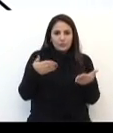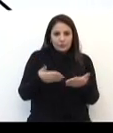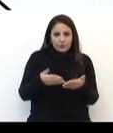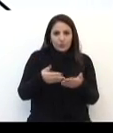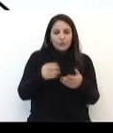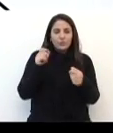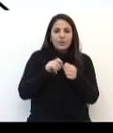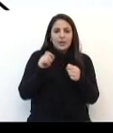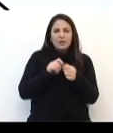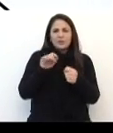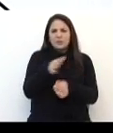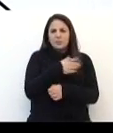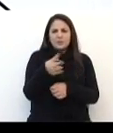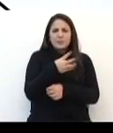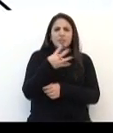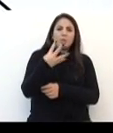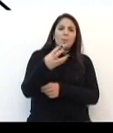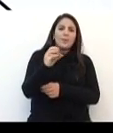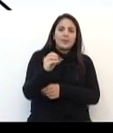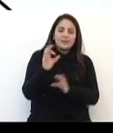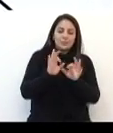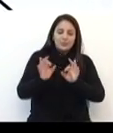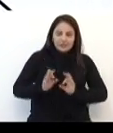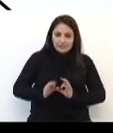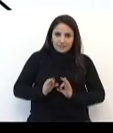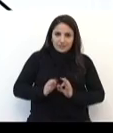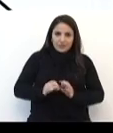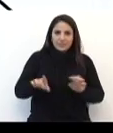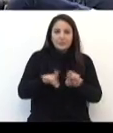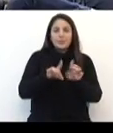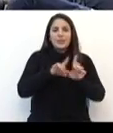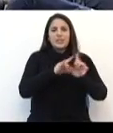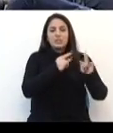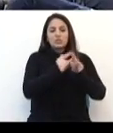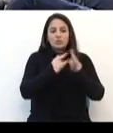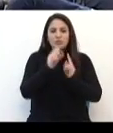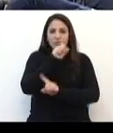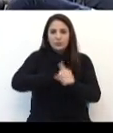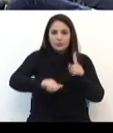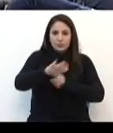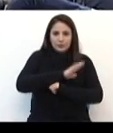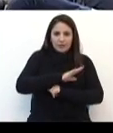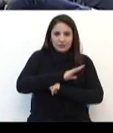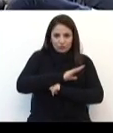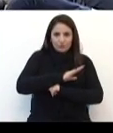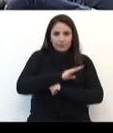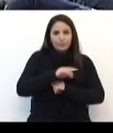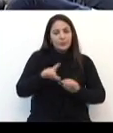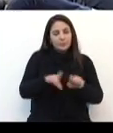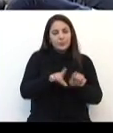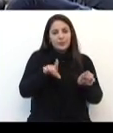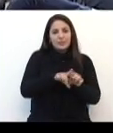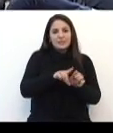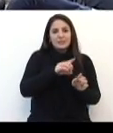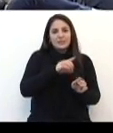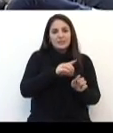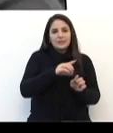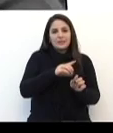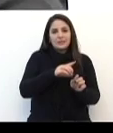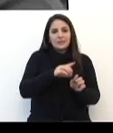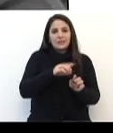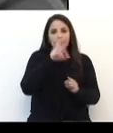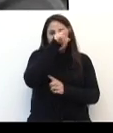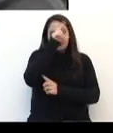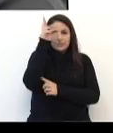Agenda 21 é composto por cerca de 40 organizações e instituições da sociedade civil e poder público,